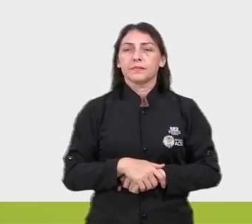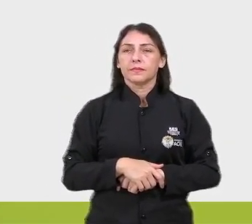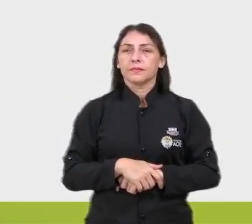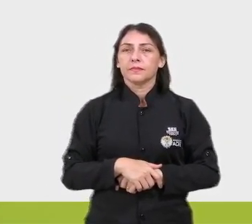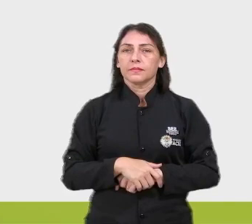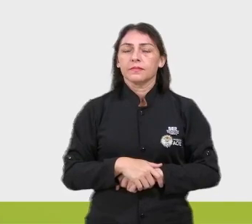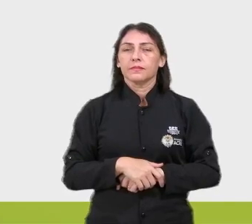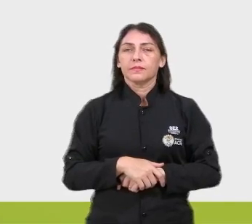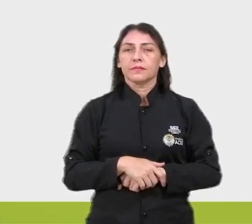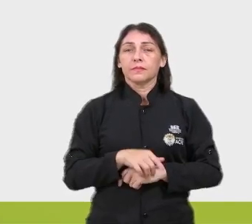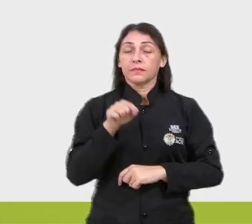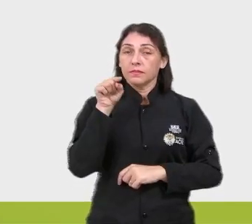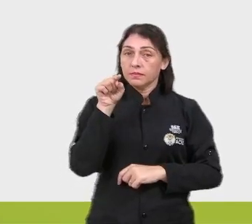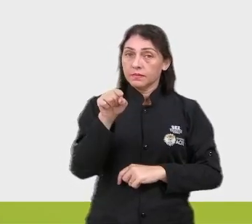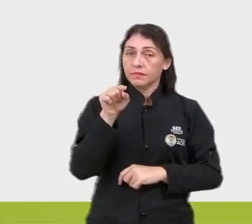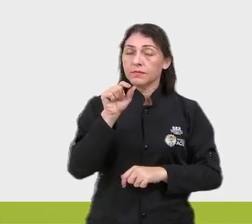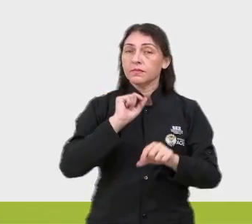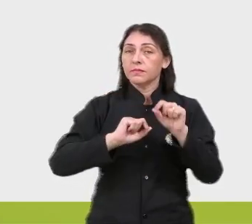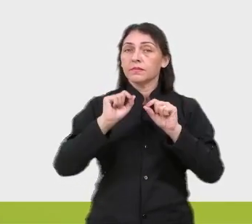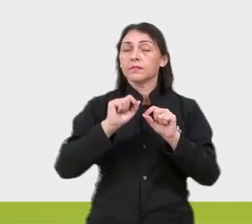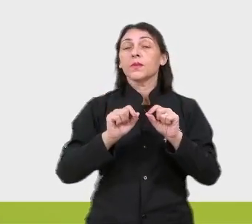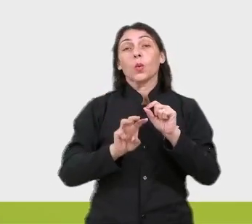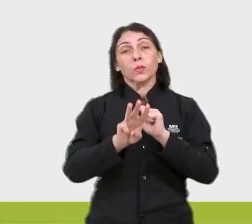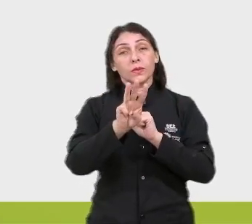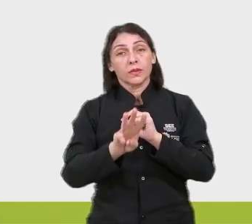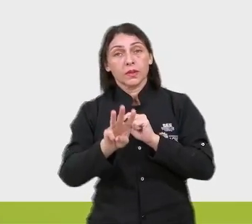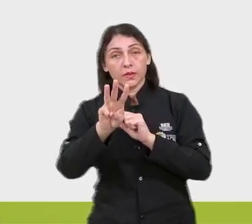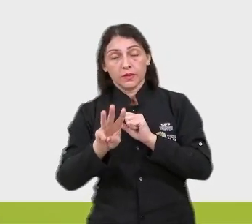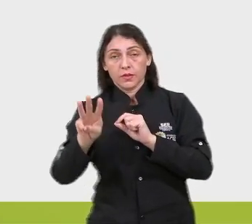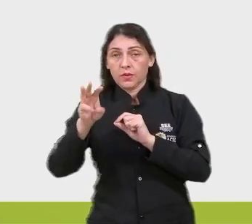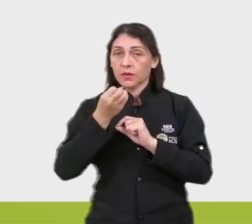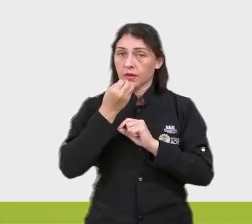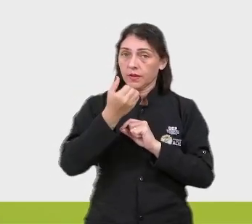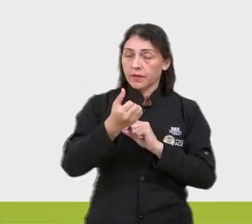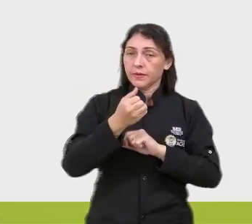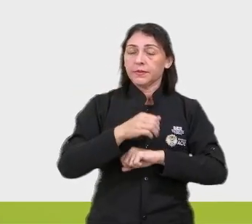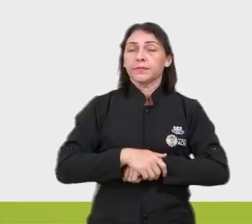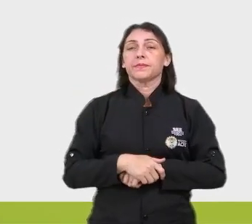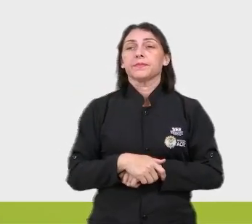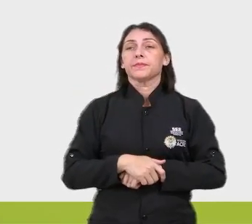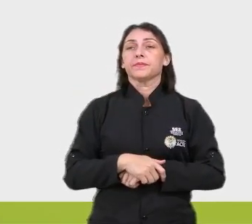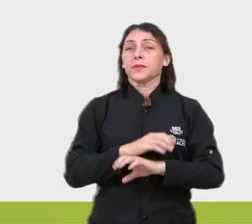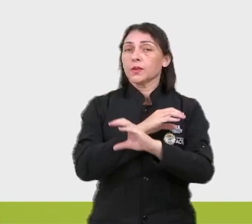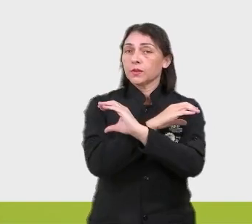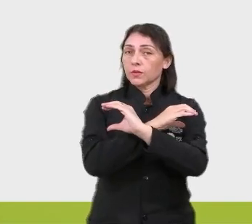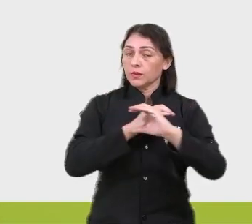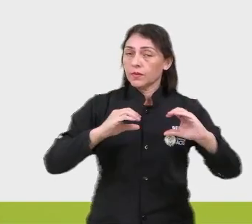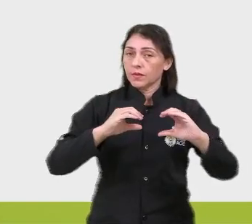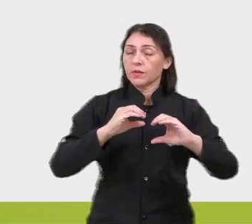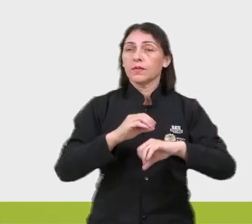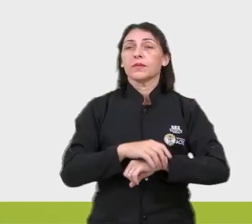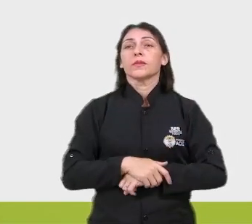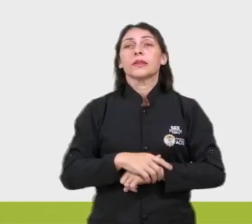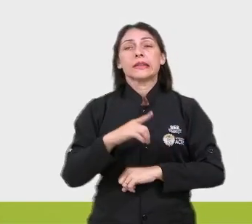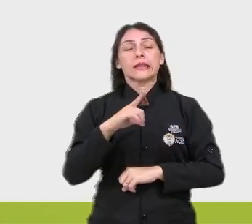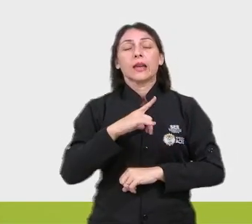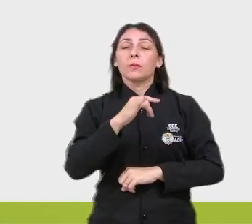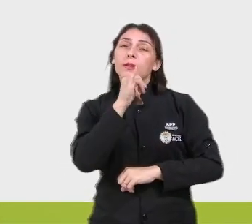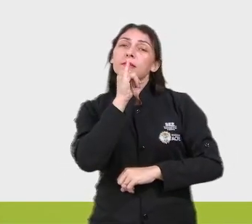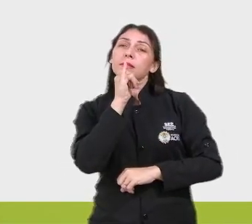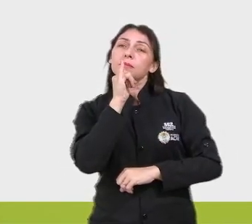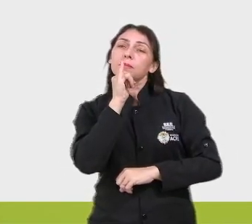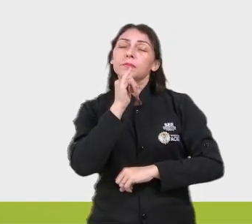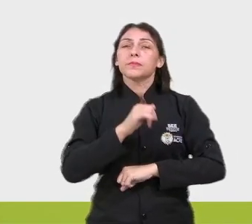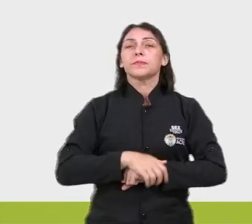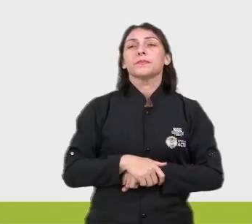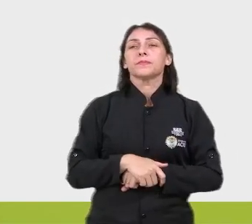Vai direcionar você para um site, tá bom? Um site confiável. Aqui eu tenho um exemplo,